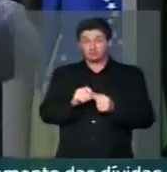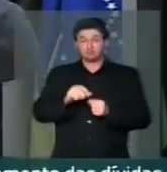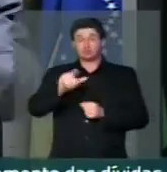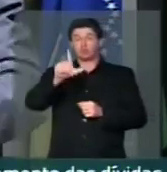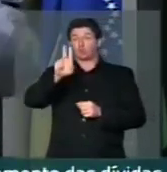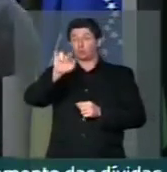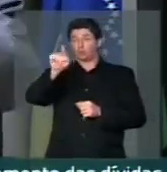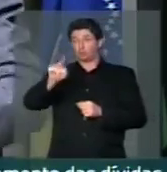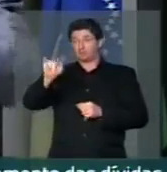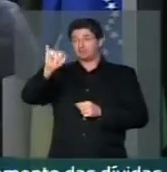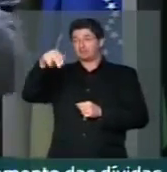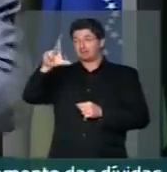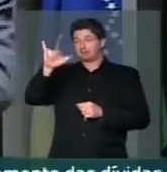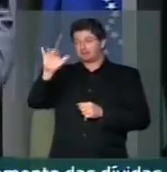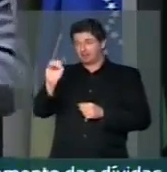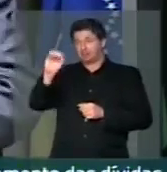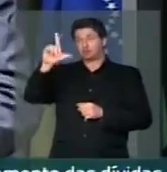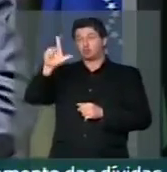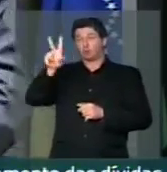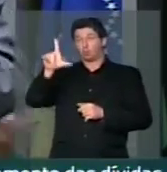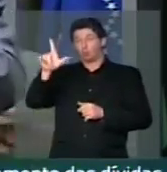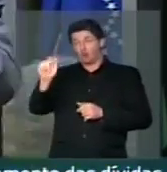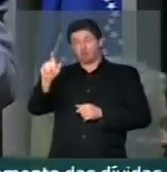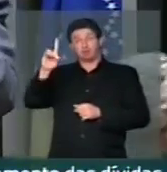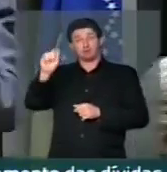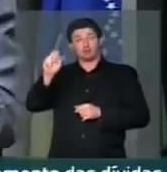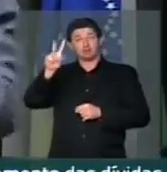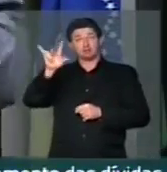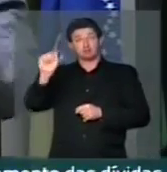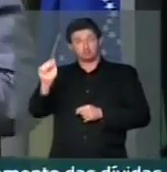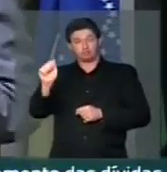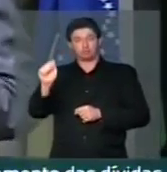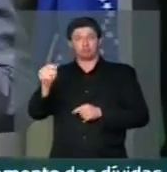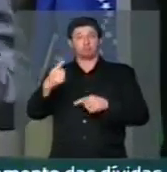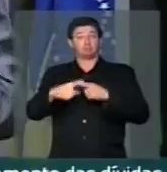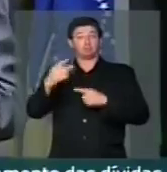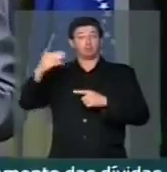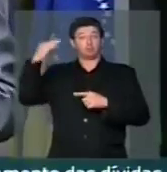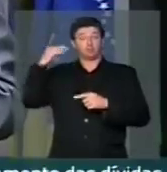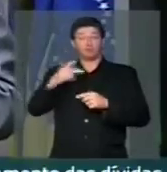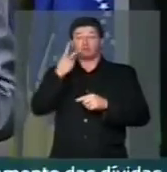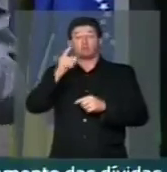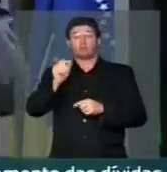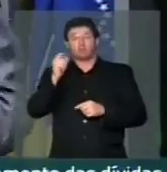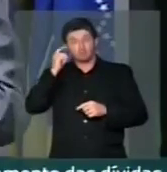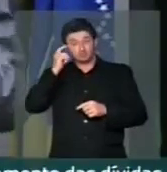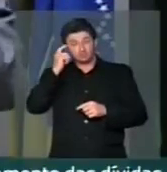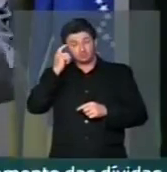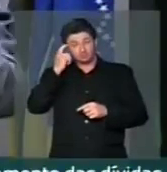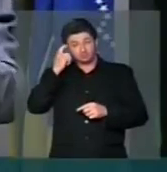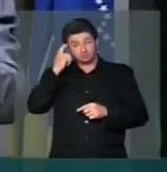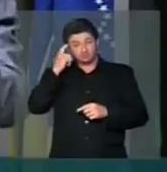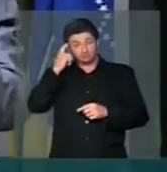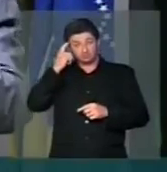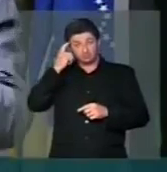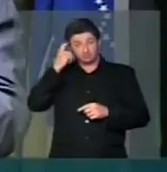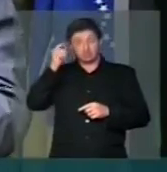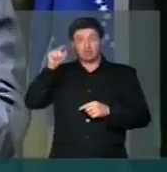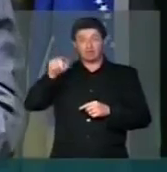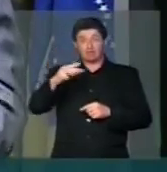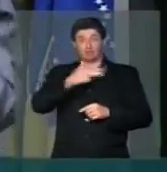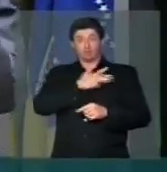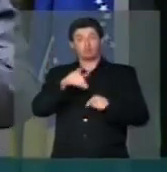Luiz Inácio Lula da Silva, quando no primeiro momento disse que ele e que a presidente